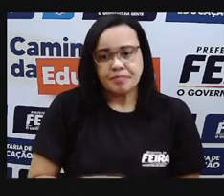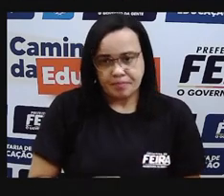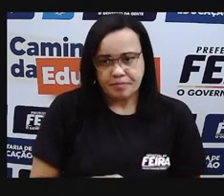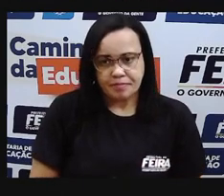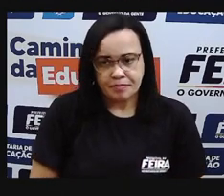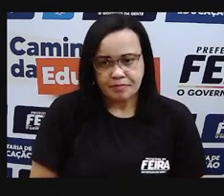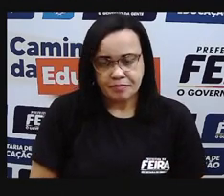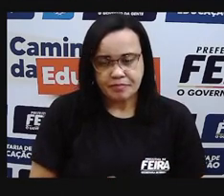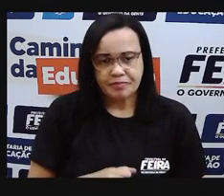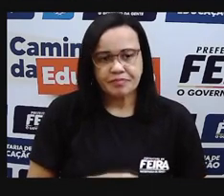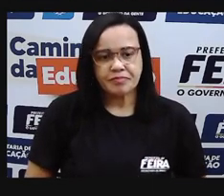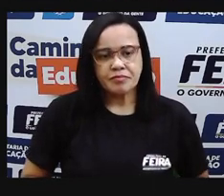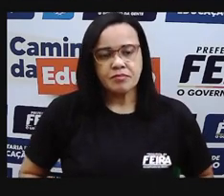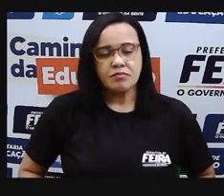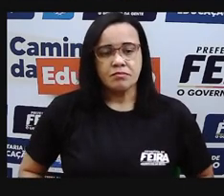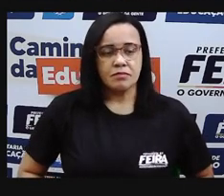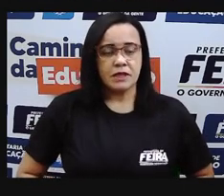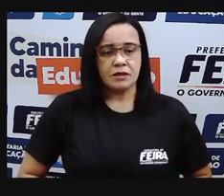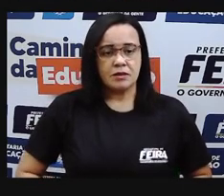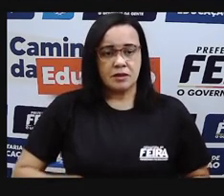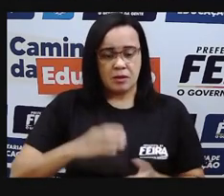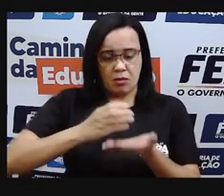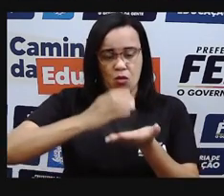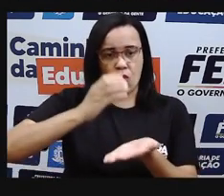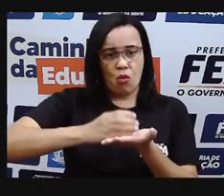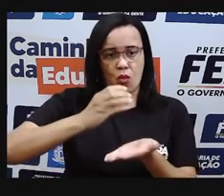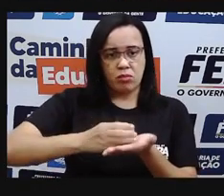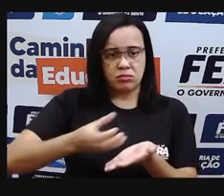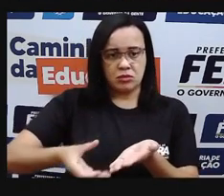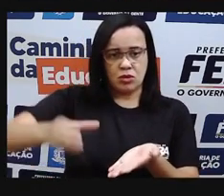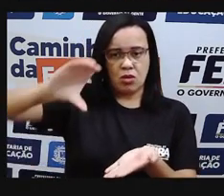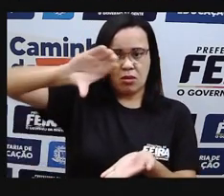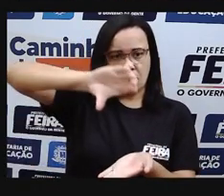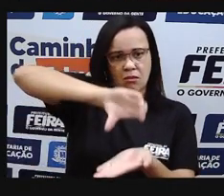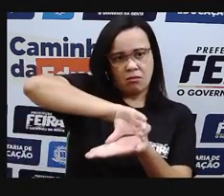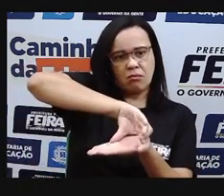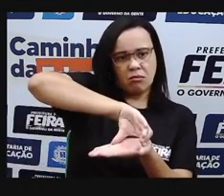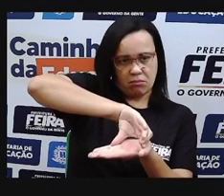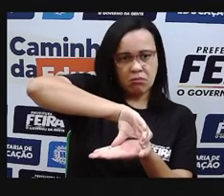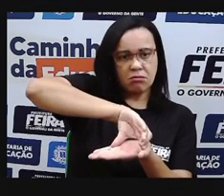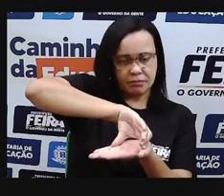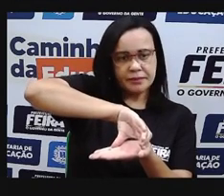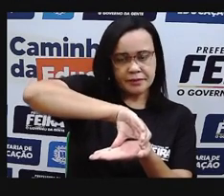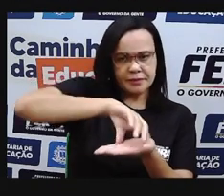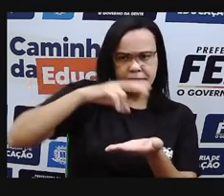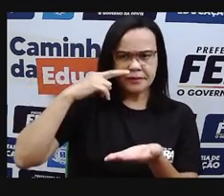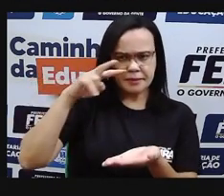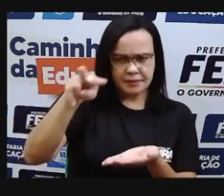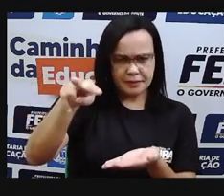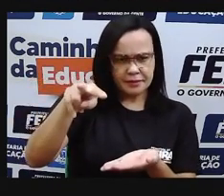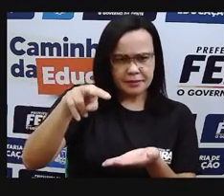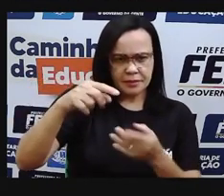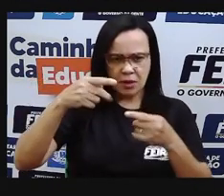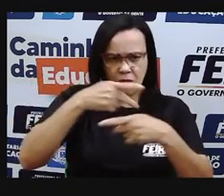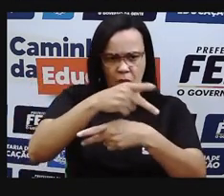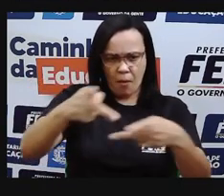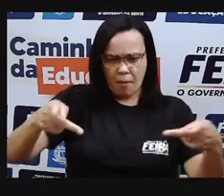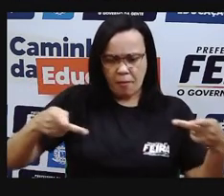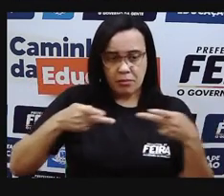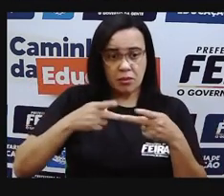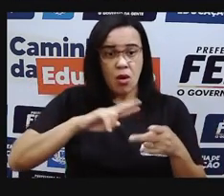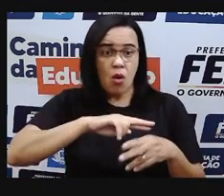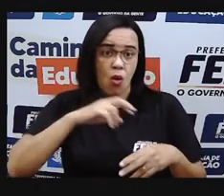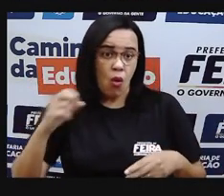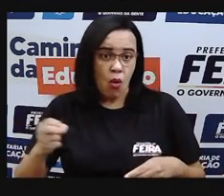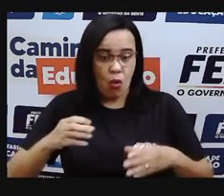no copo, né? E coloque esse copo de cabeça pra baixo dentro de uma bacia ou de um balde de